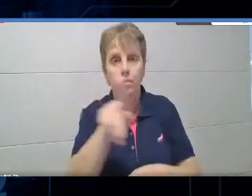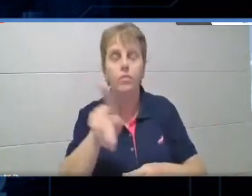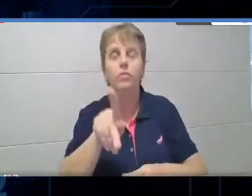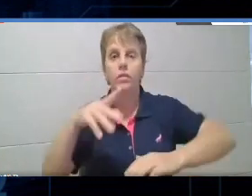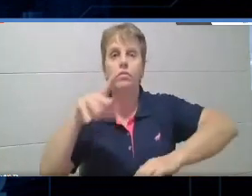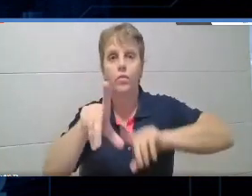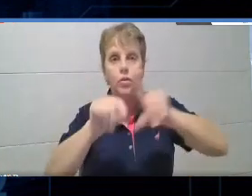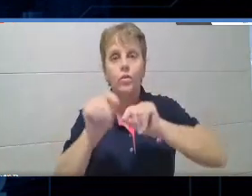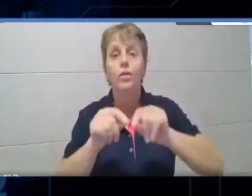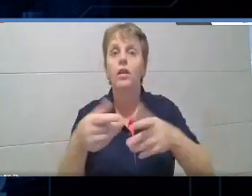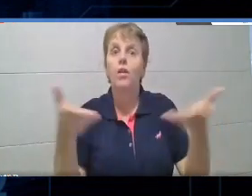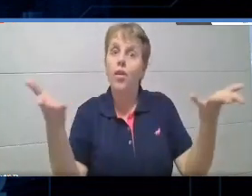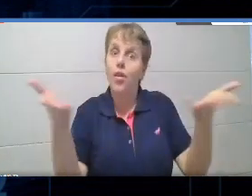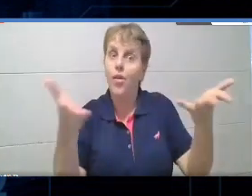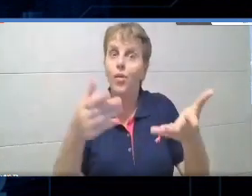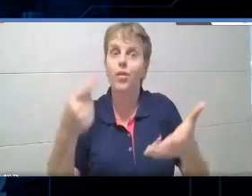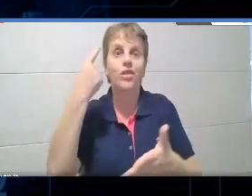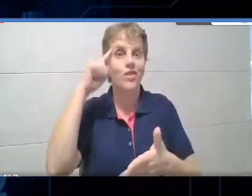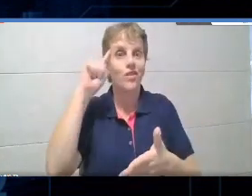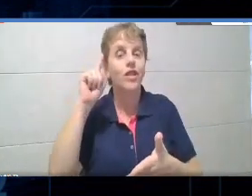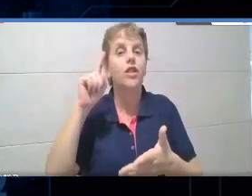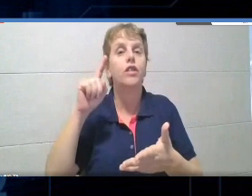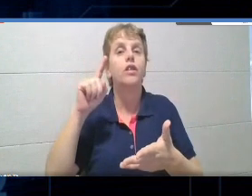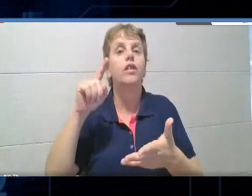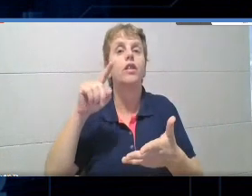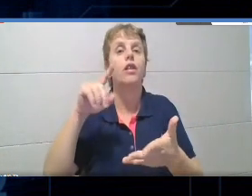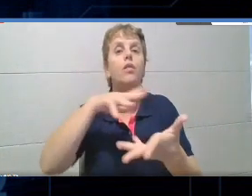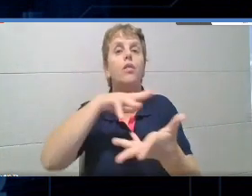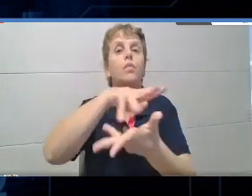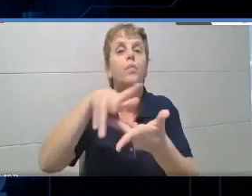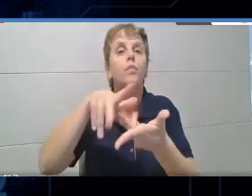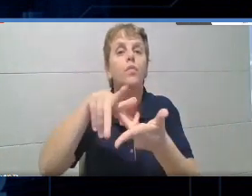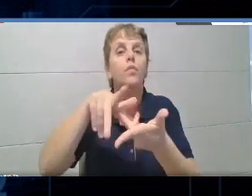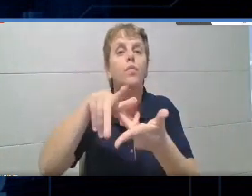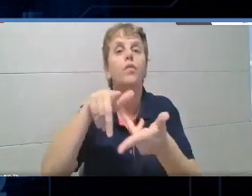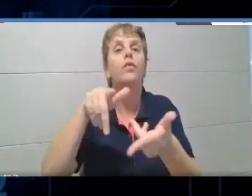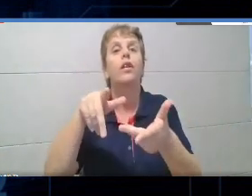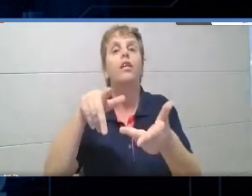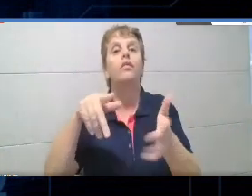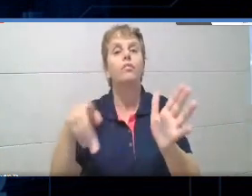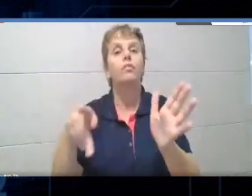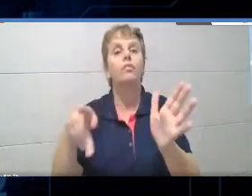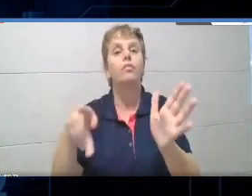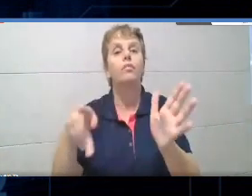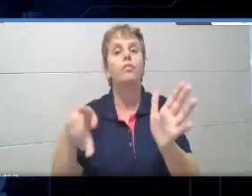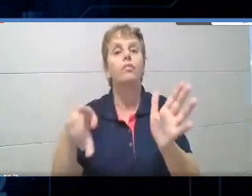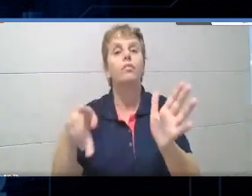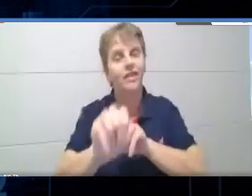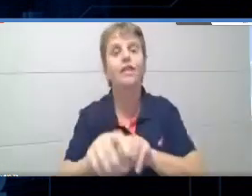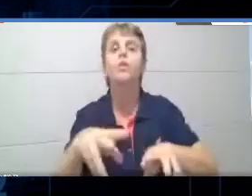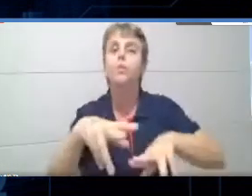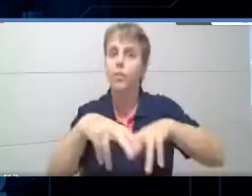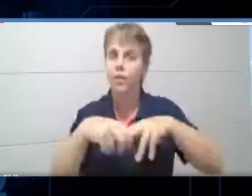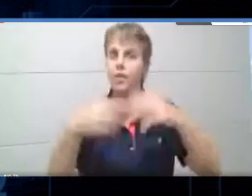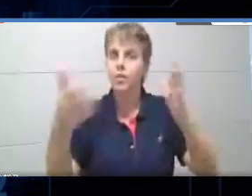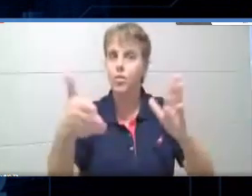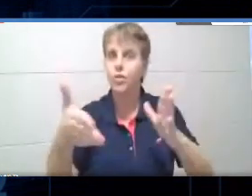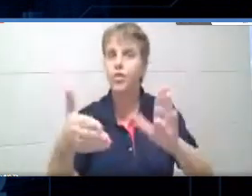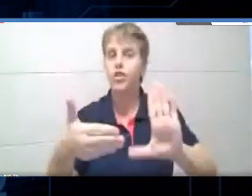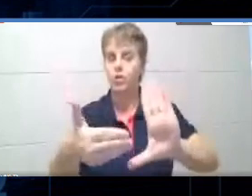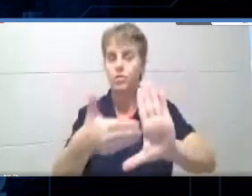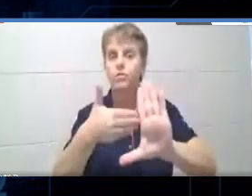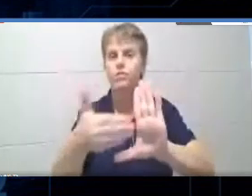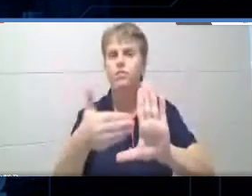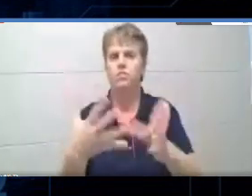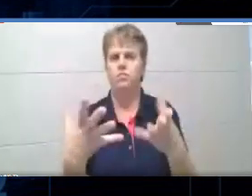Educação, né, então é bem bacana aí a gente estar com essa webinar, né, a gente teve bastante inscritos. E é um momento aí de